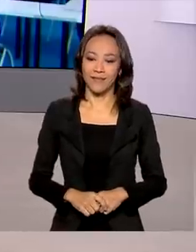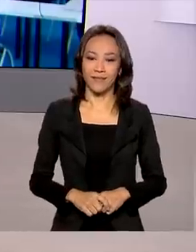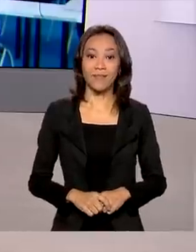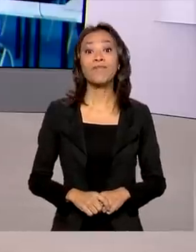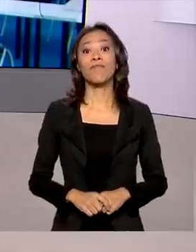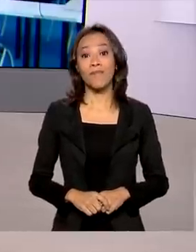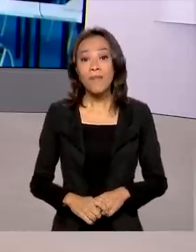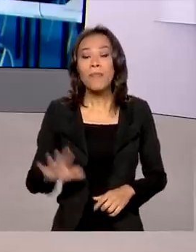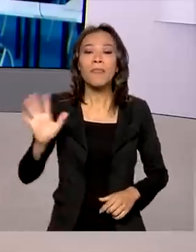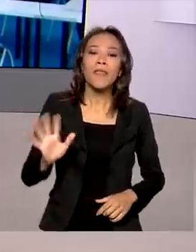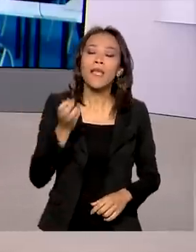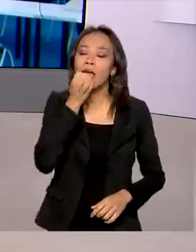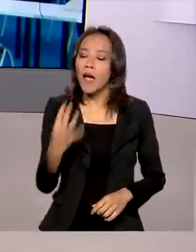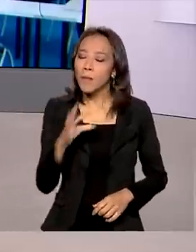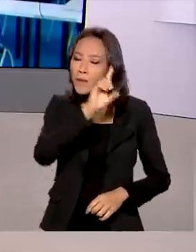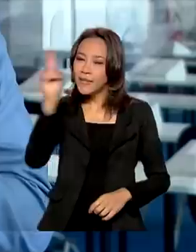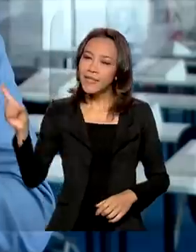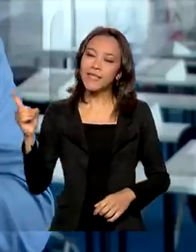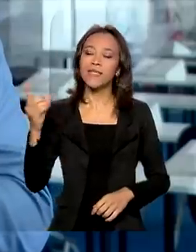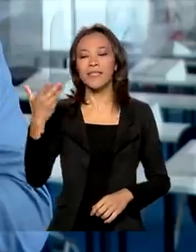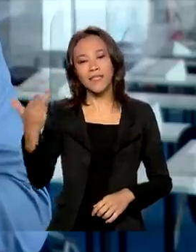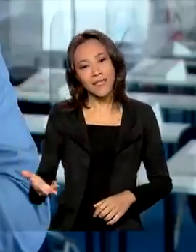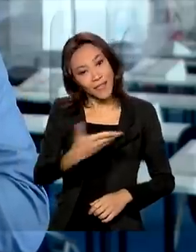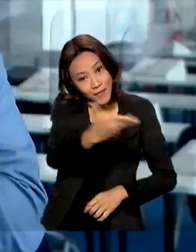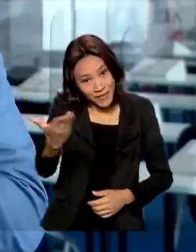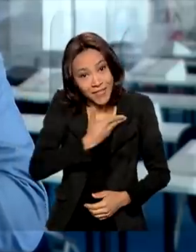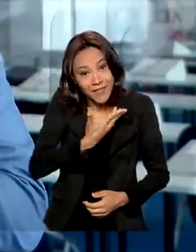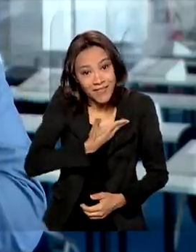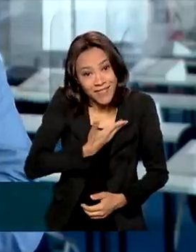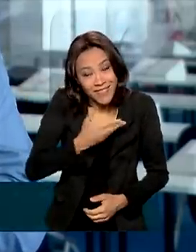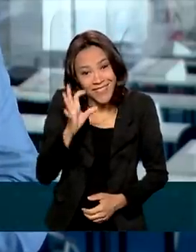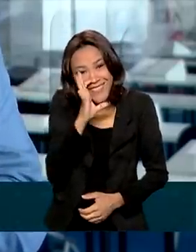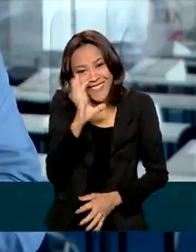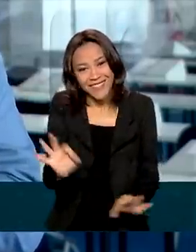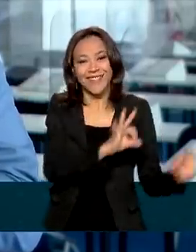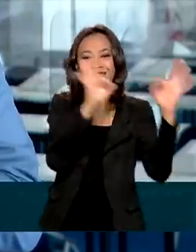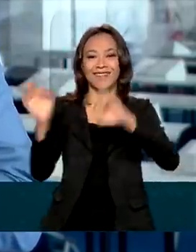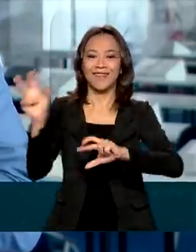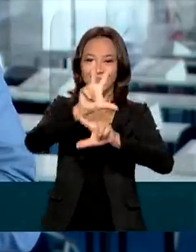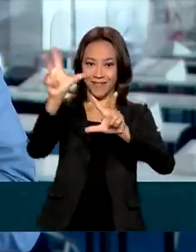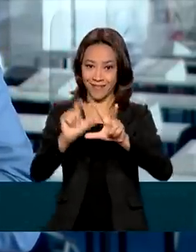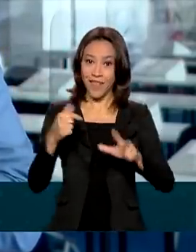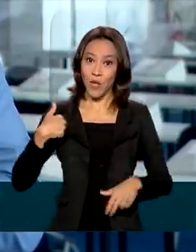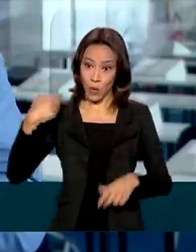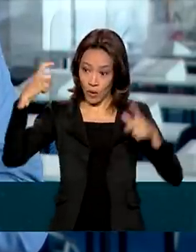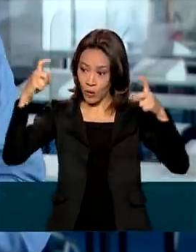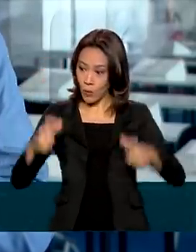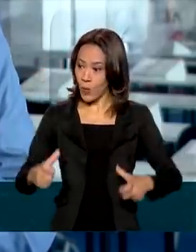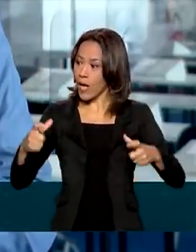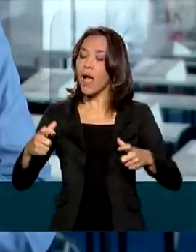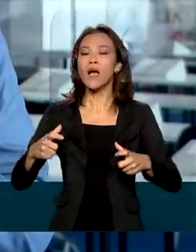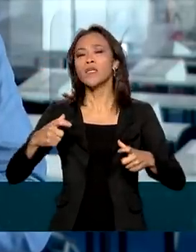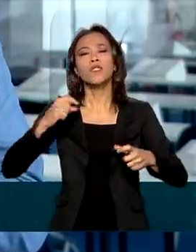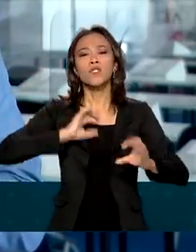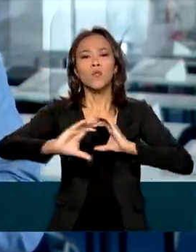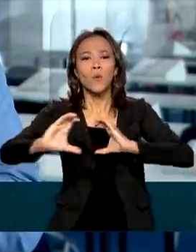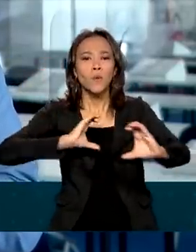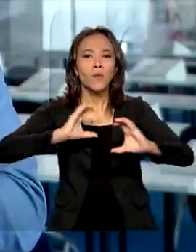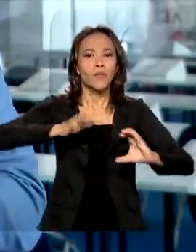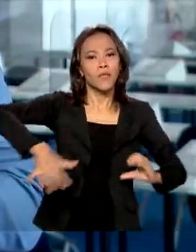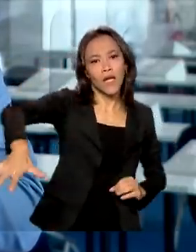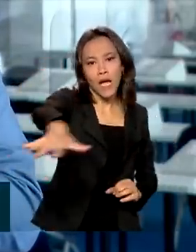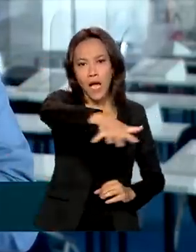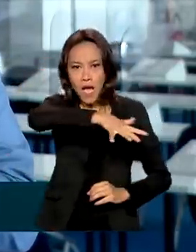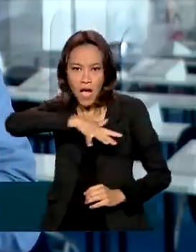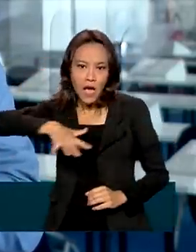Bom dia, Renata Corsini, bom dia aos amigos da TV Brasil. Pois é, estou aqui no centro de imprensa do G20 em Roma. O